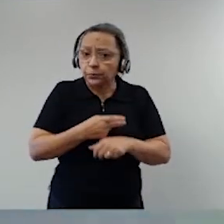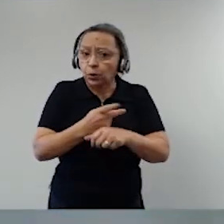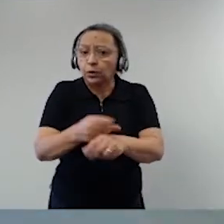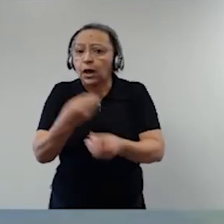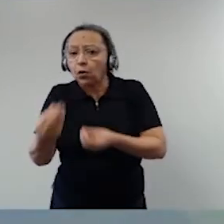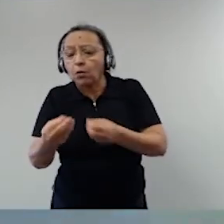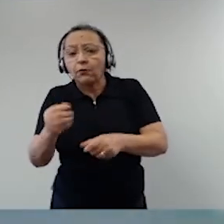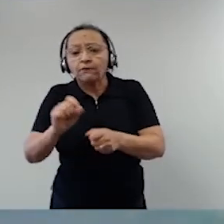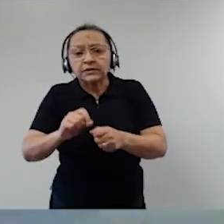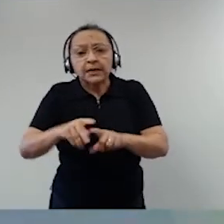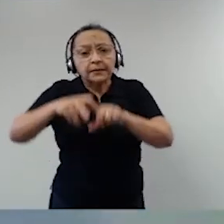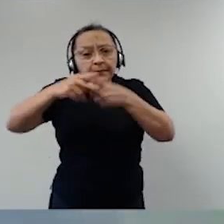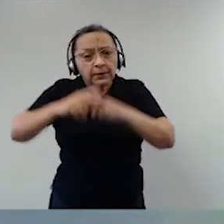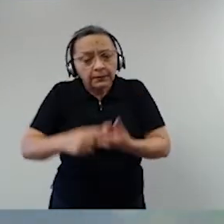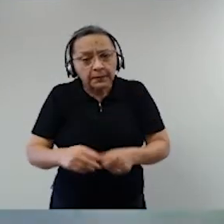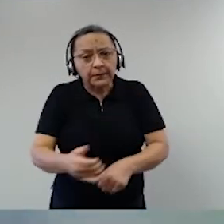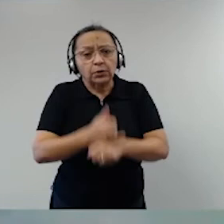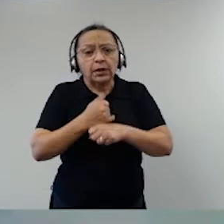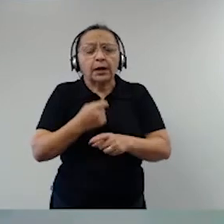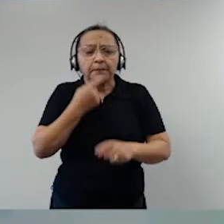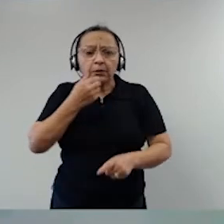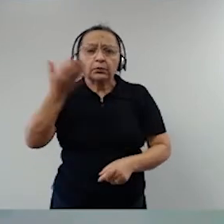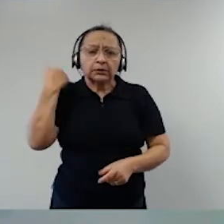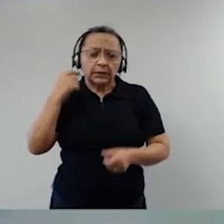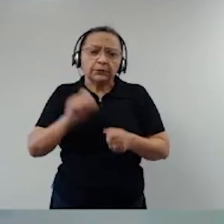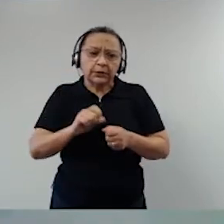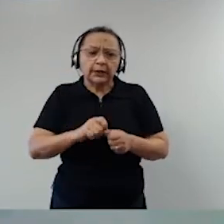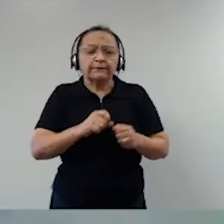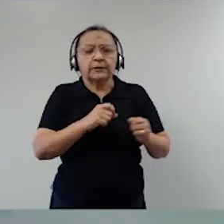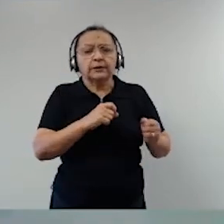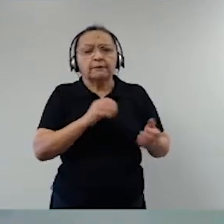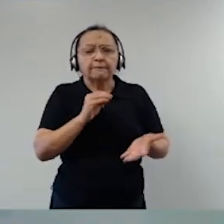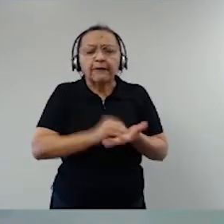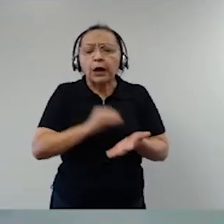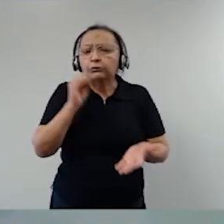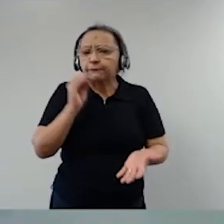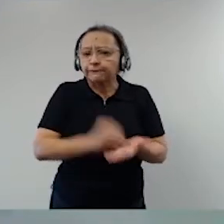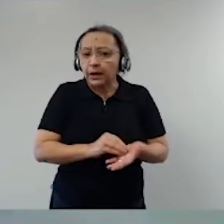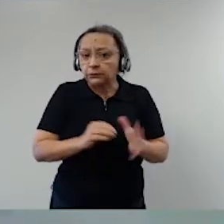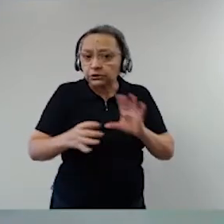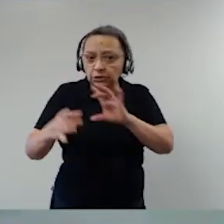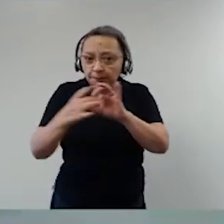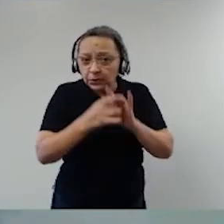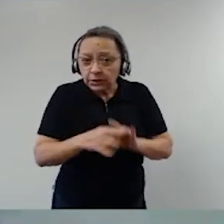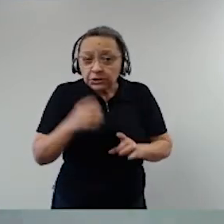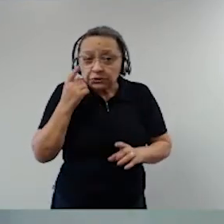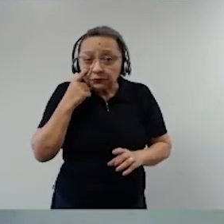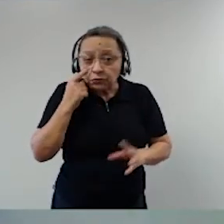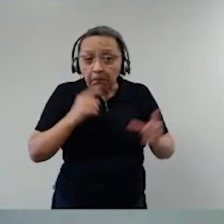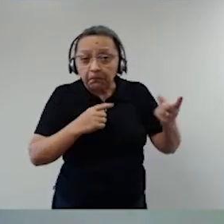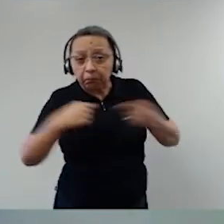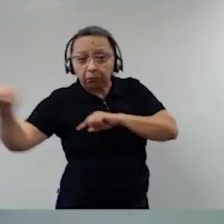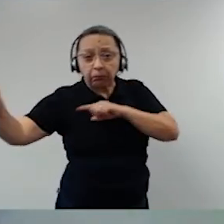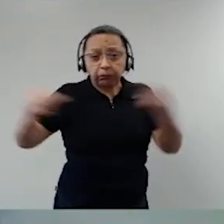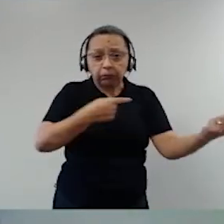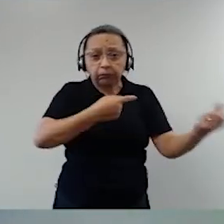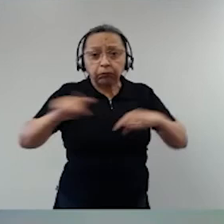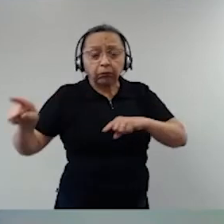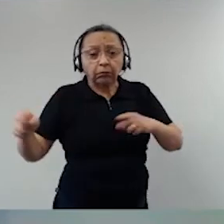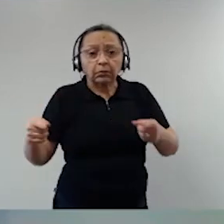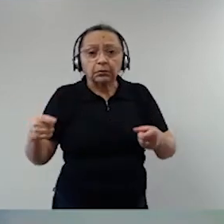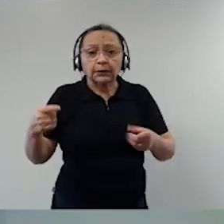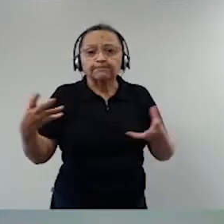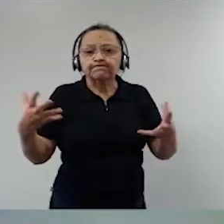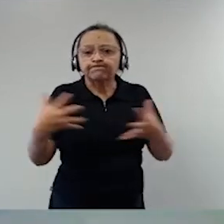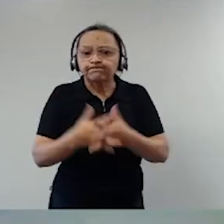tempinho atrás, diversos incidentes, incidentes semanais de falta de harmonia, o que ficou desassistido? Ficou